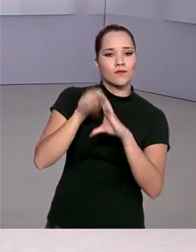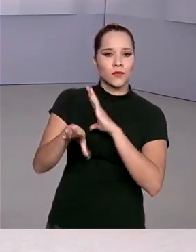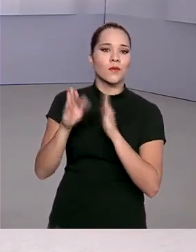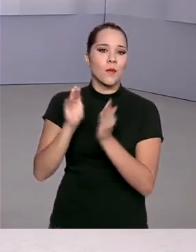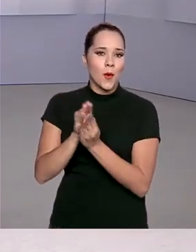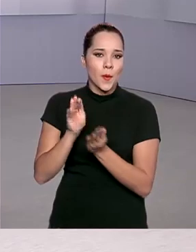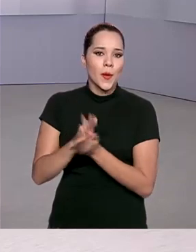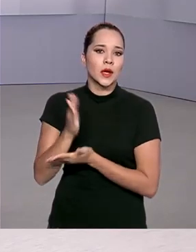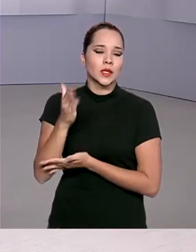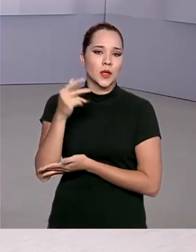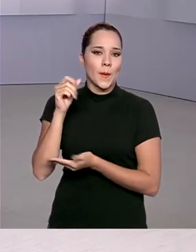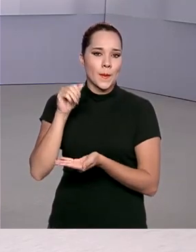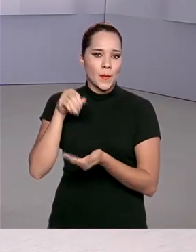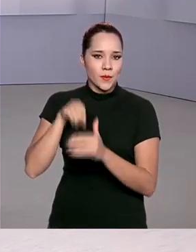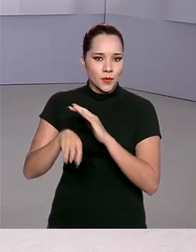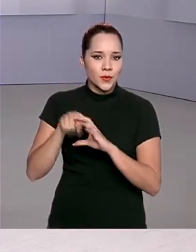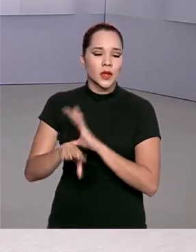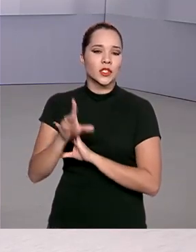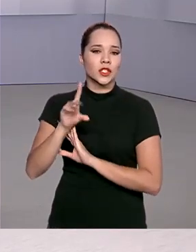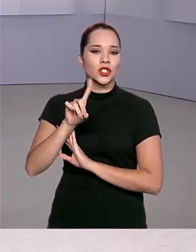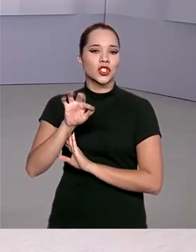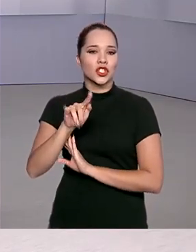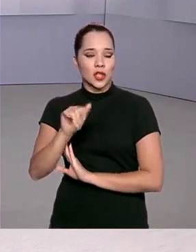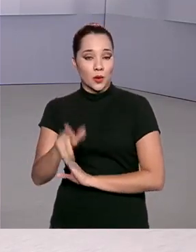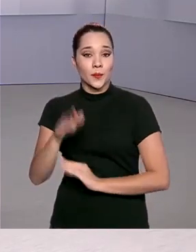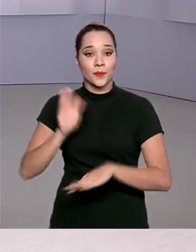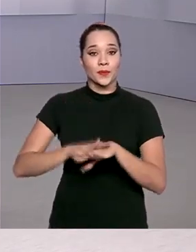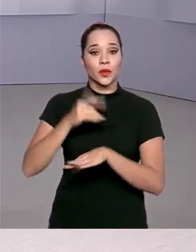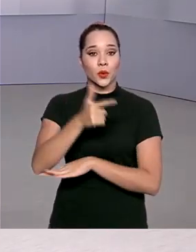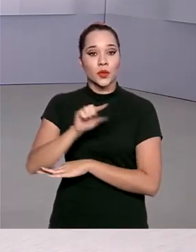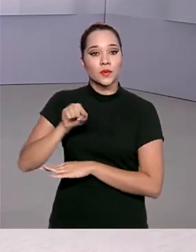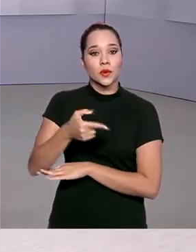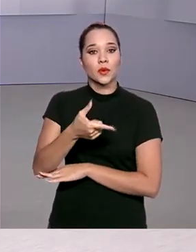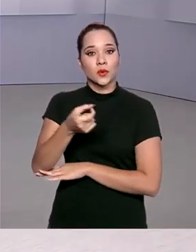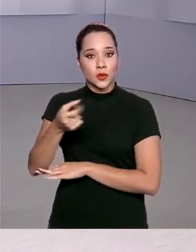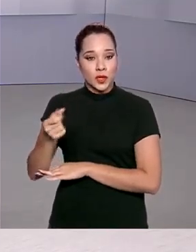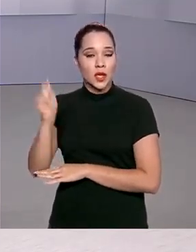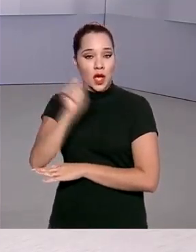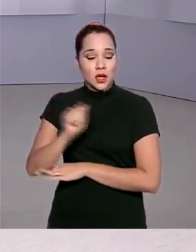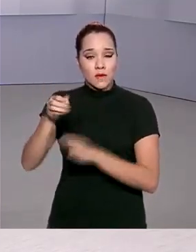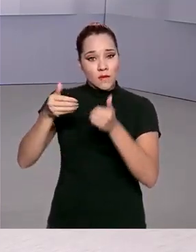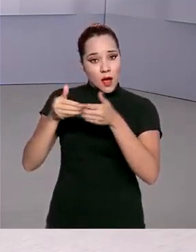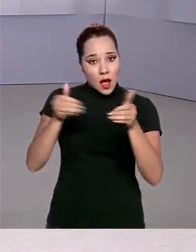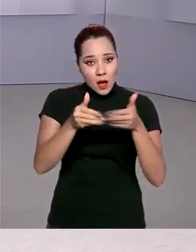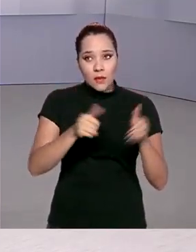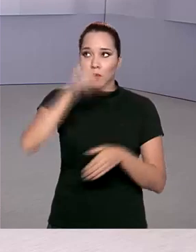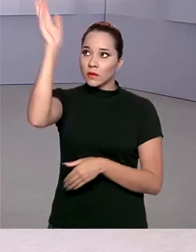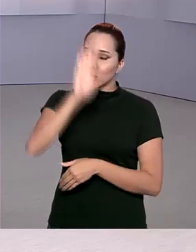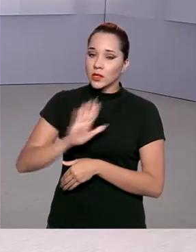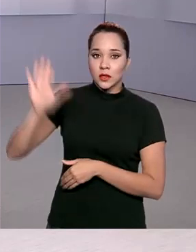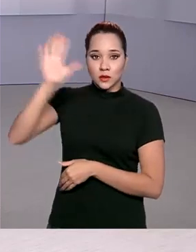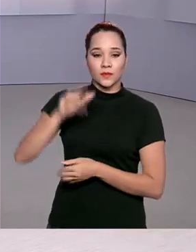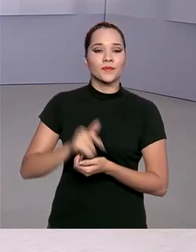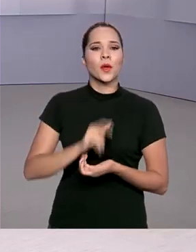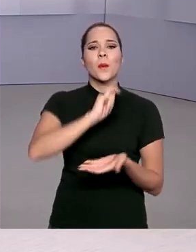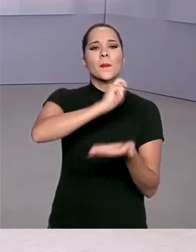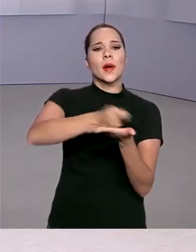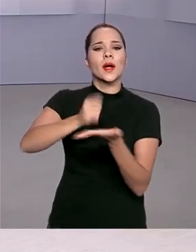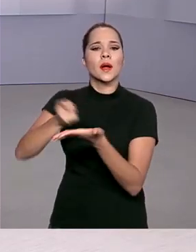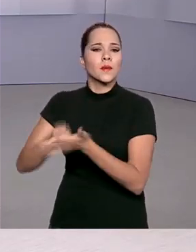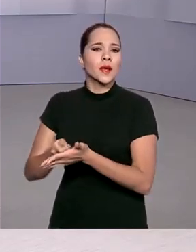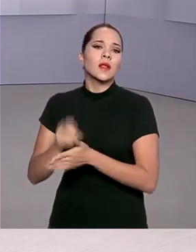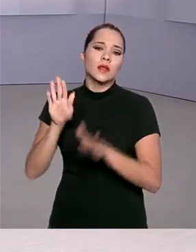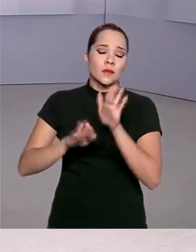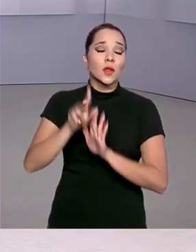digital. Para isso, mais de 2.200 agências vão abrir em todas as regiões do país. Os pagamentos serão feitos de